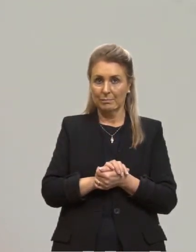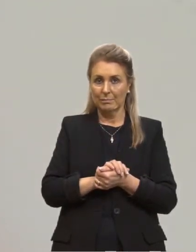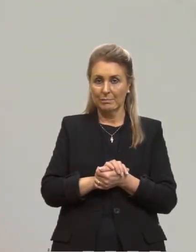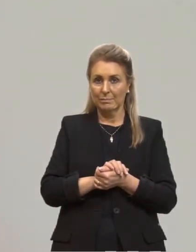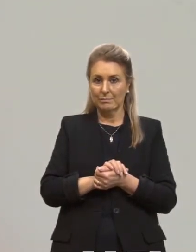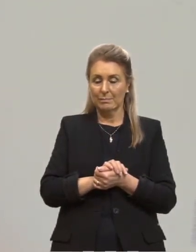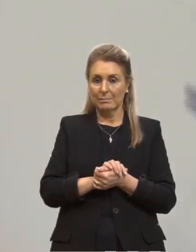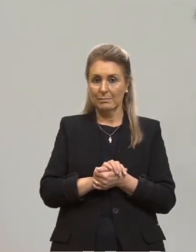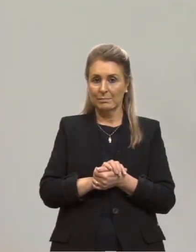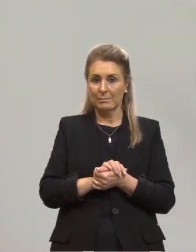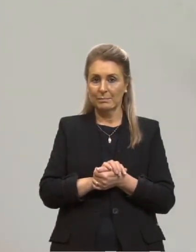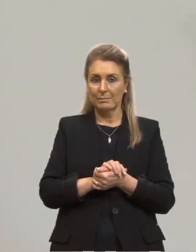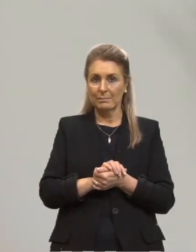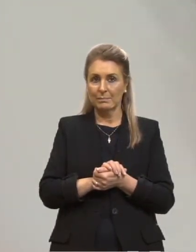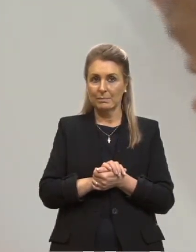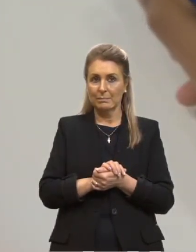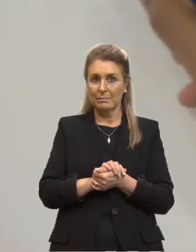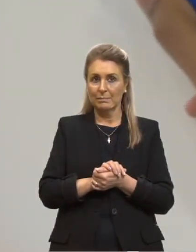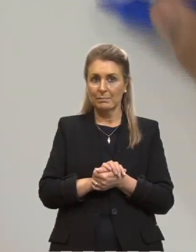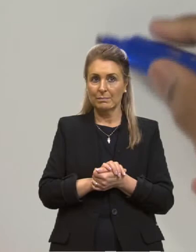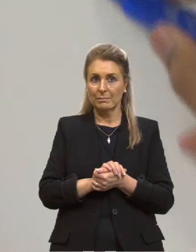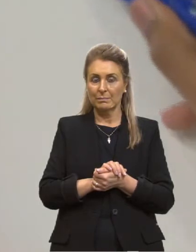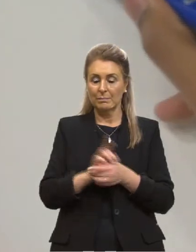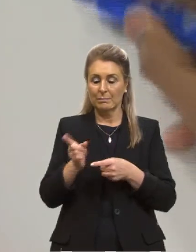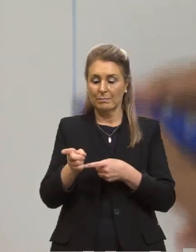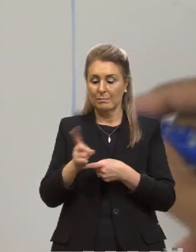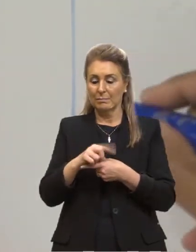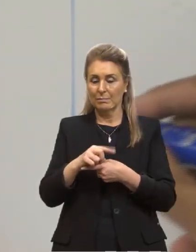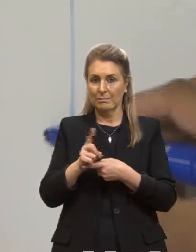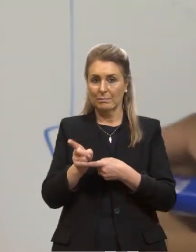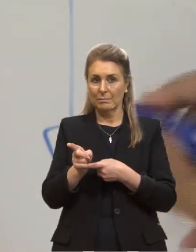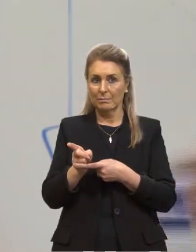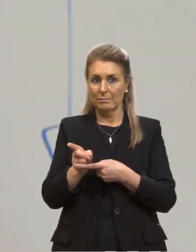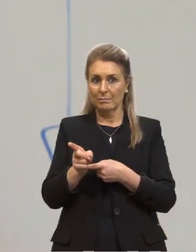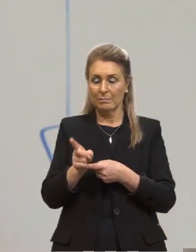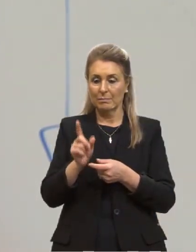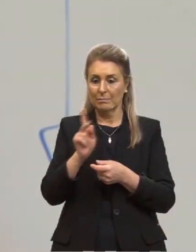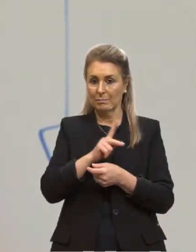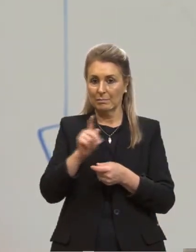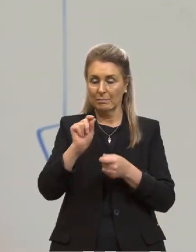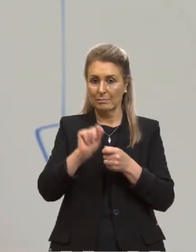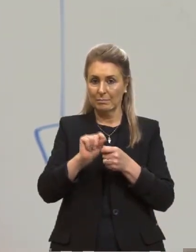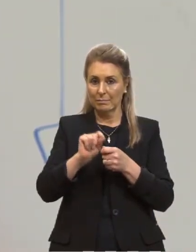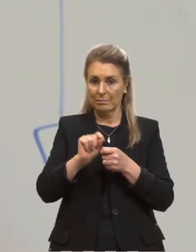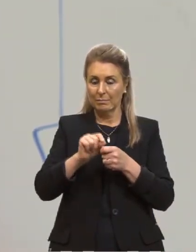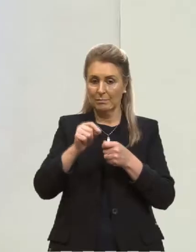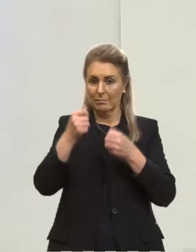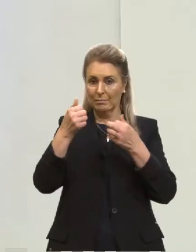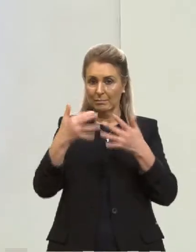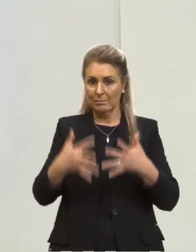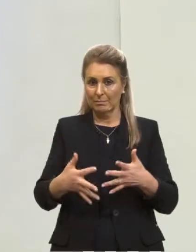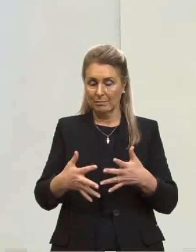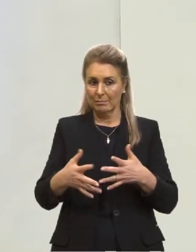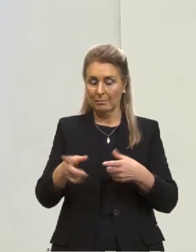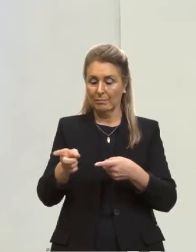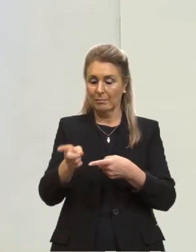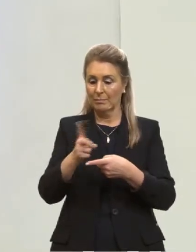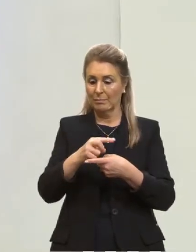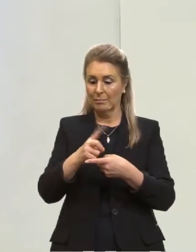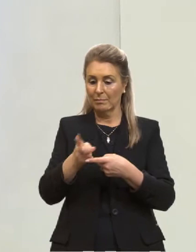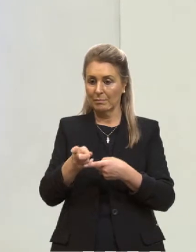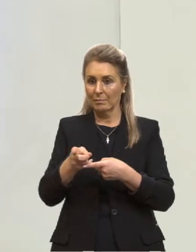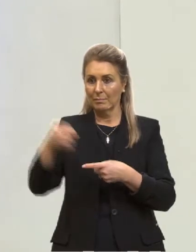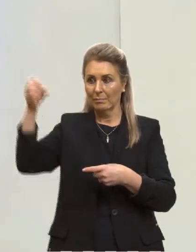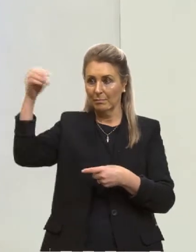onda vezes a frequência. Se a velocidade que eu estou falando aqui é a velocidade da luz, é C,